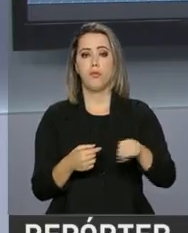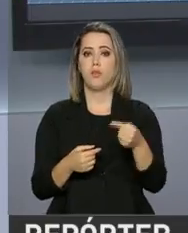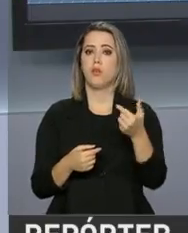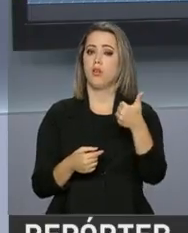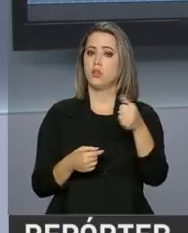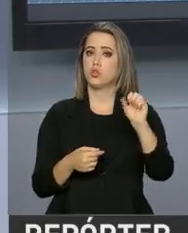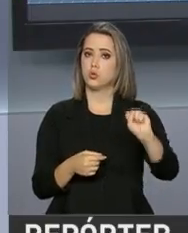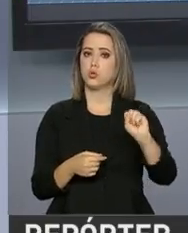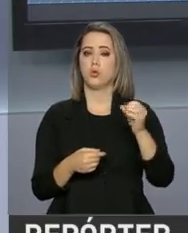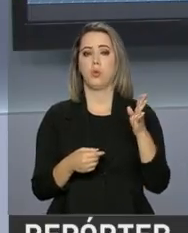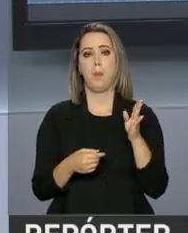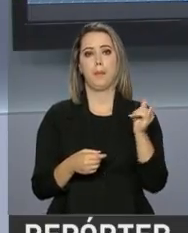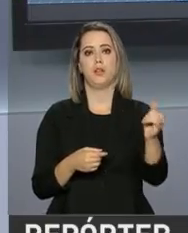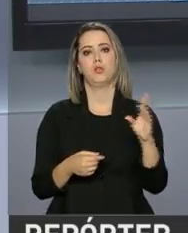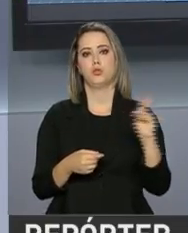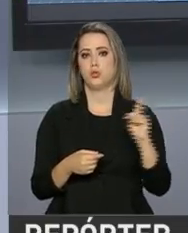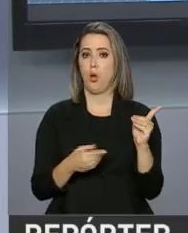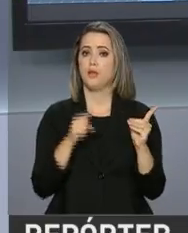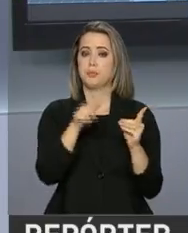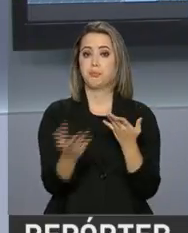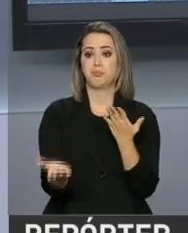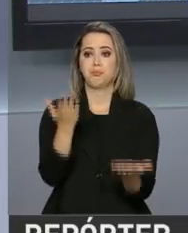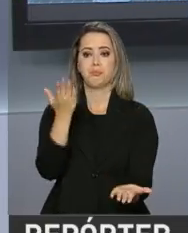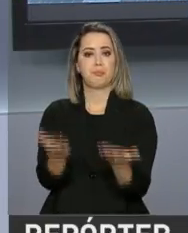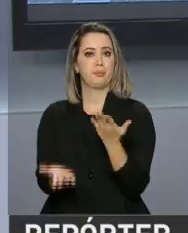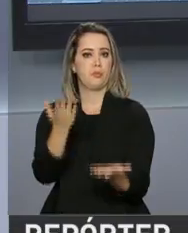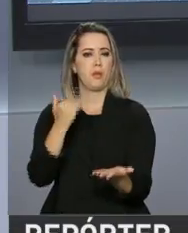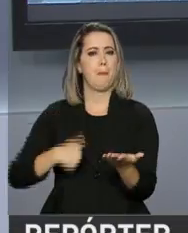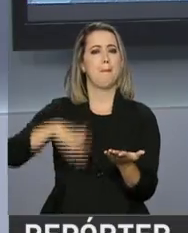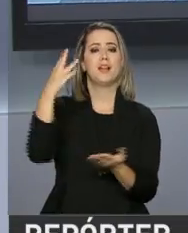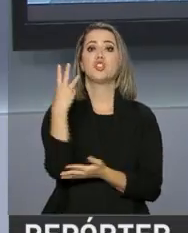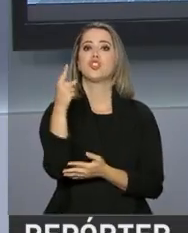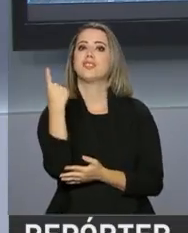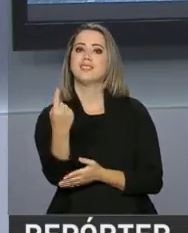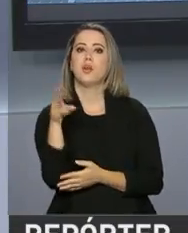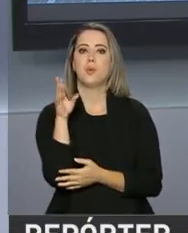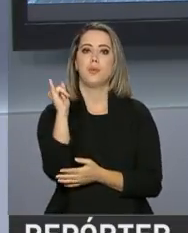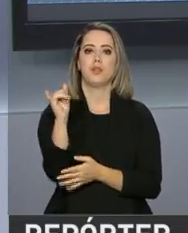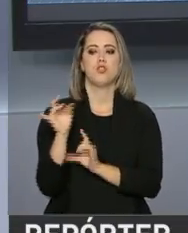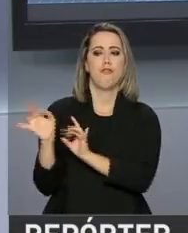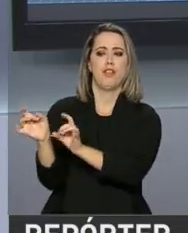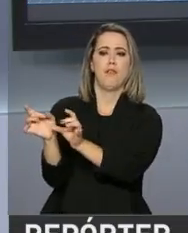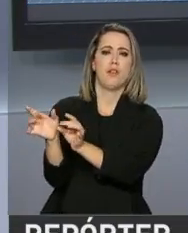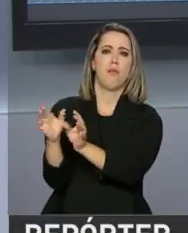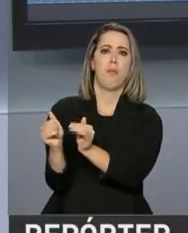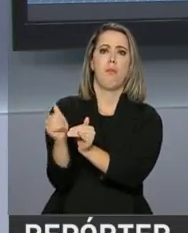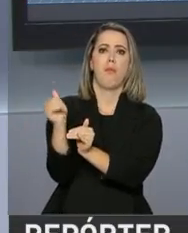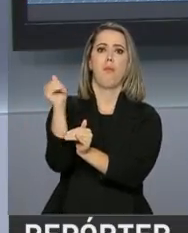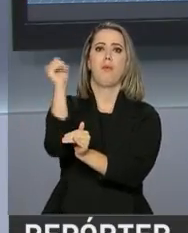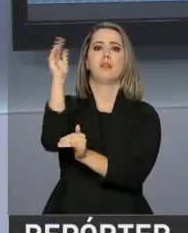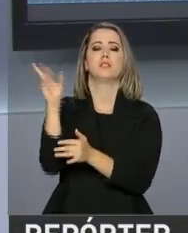dólares. No acumulado do ano, o saldo da balança comercial é positivo em mais de 31 bilhões de dólares na moeda